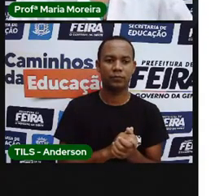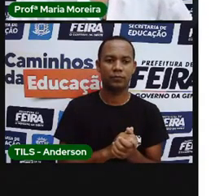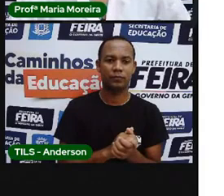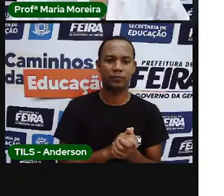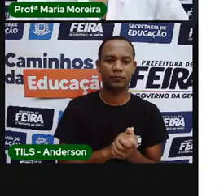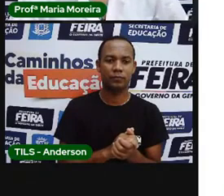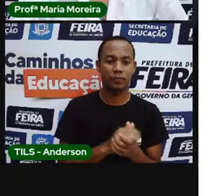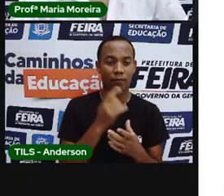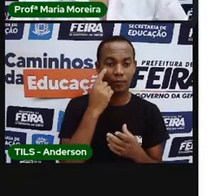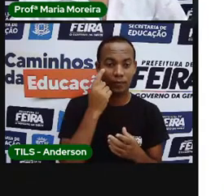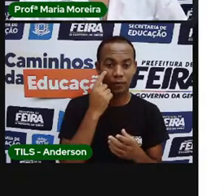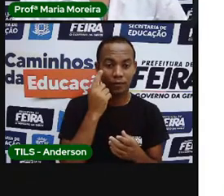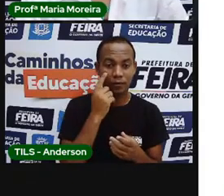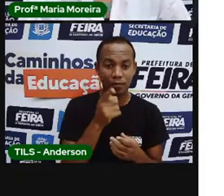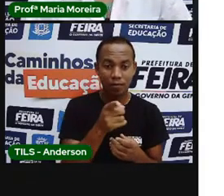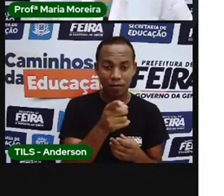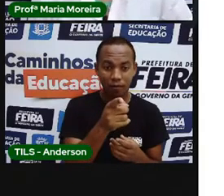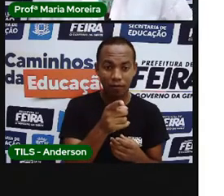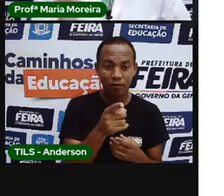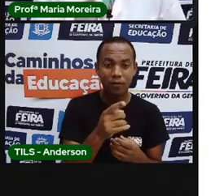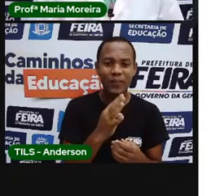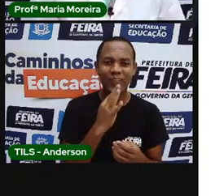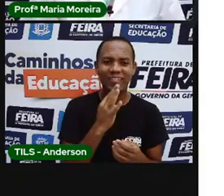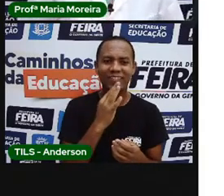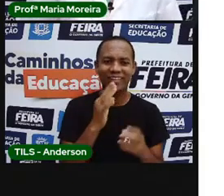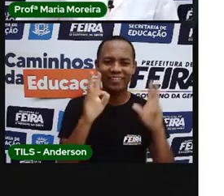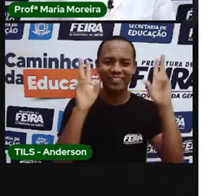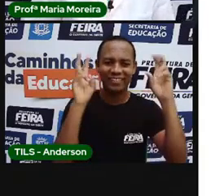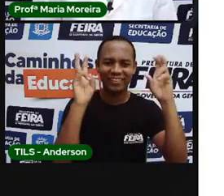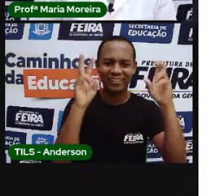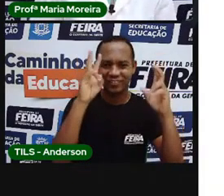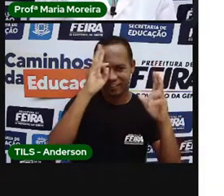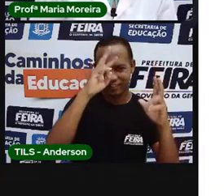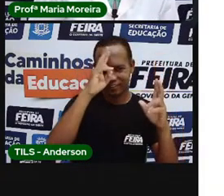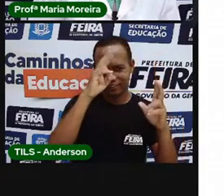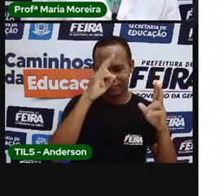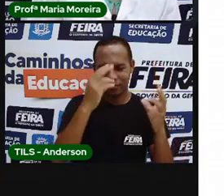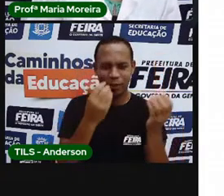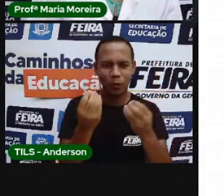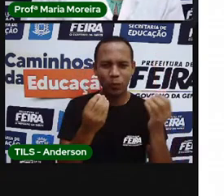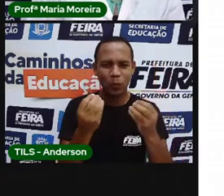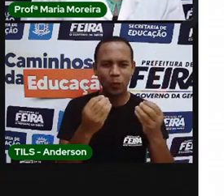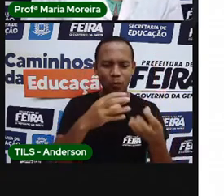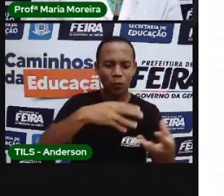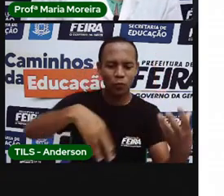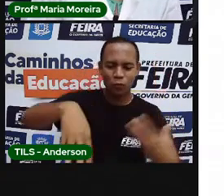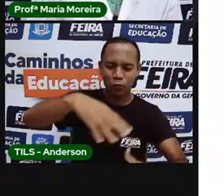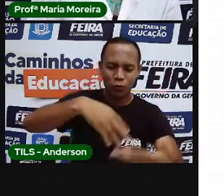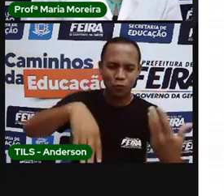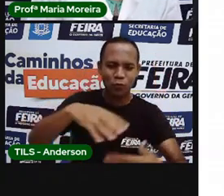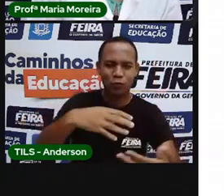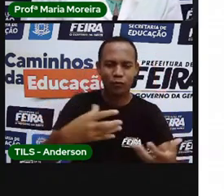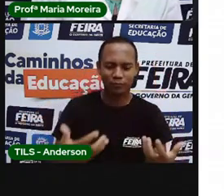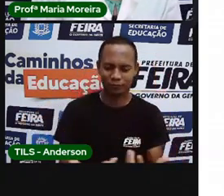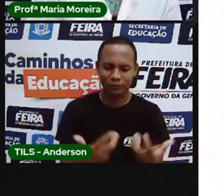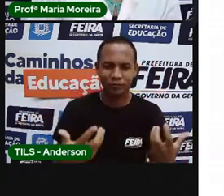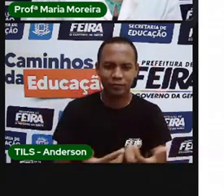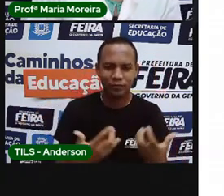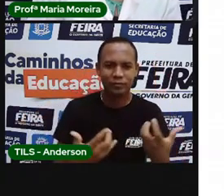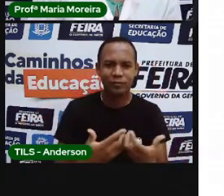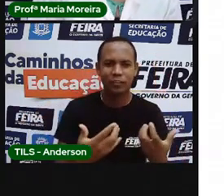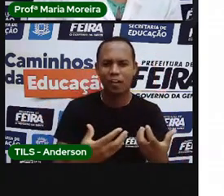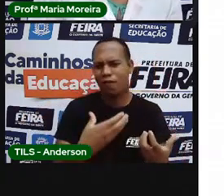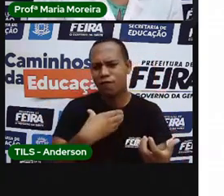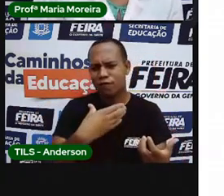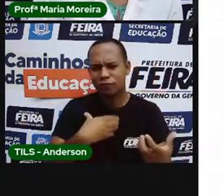Bom, faça compostagem. Foi um tema também que foi tratado em outra aula, né, da Segunda, que